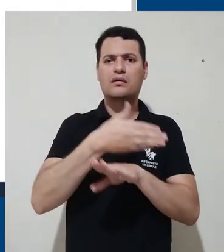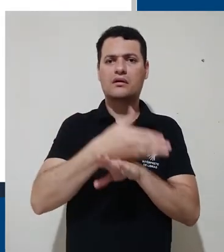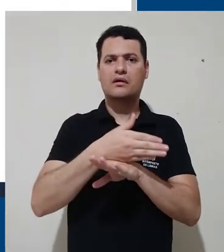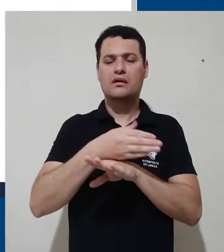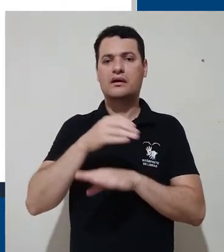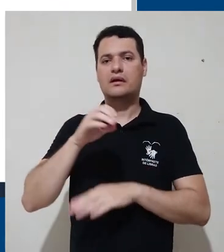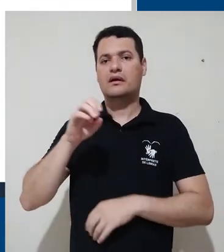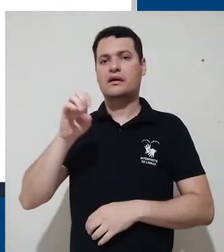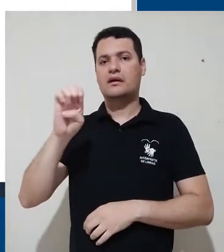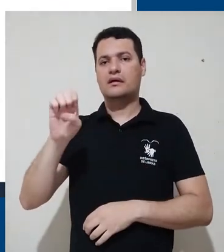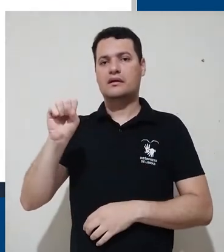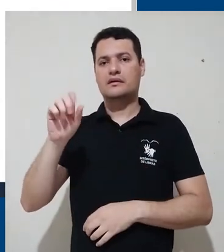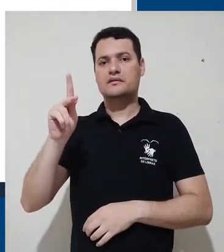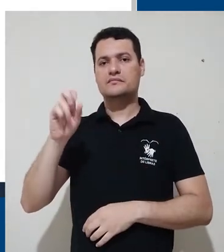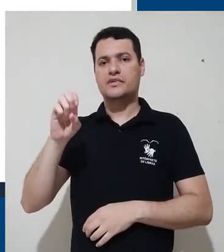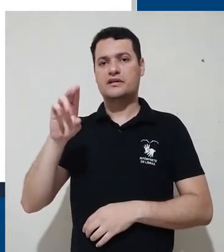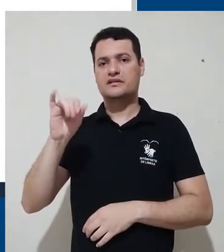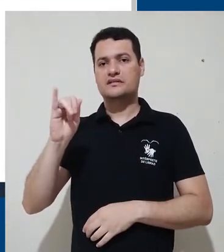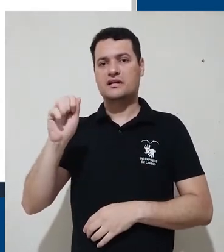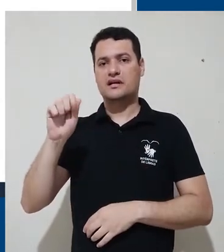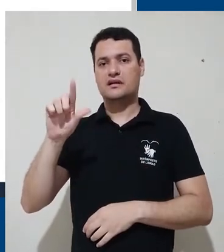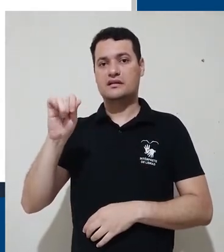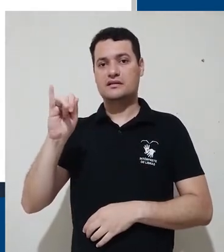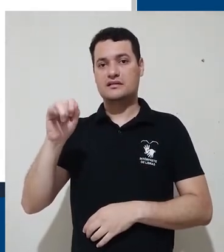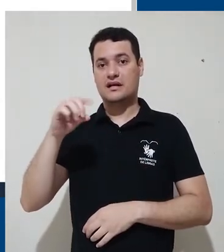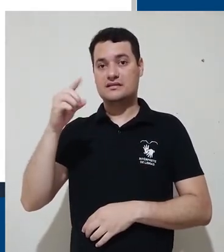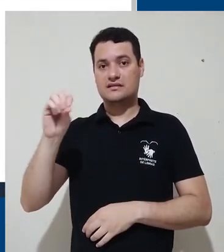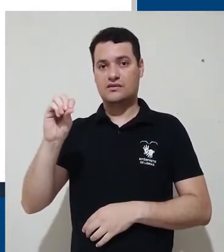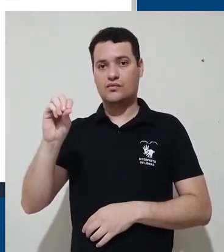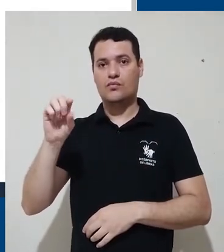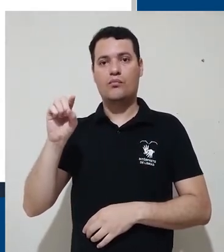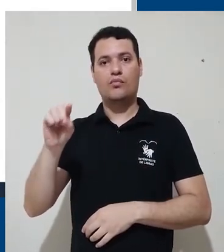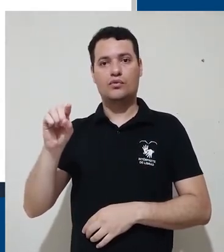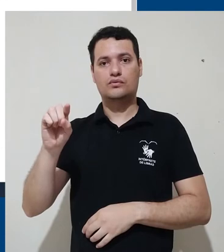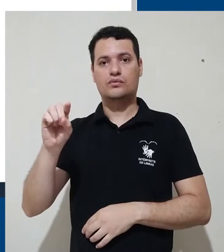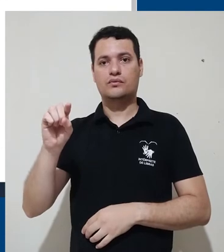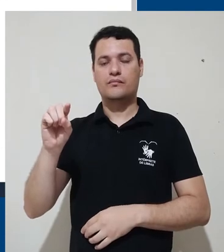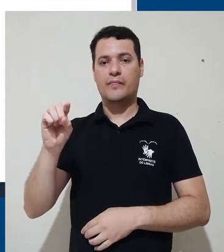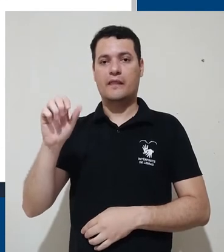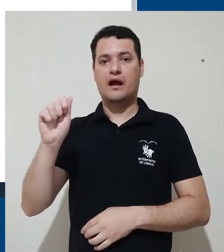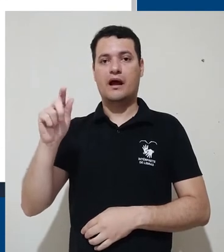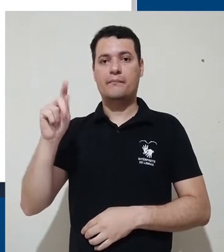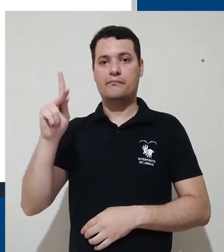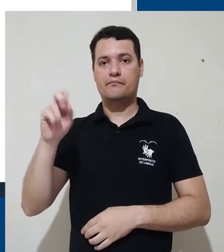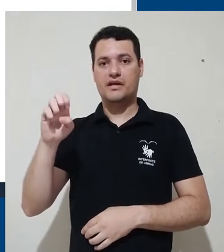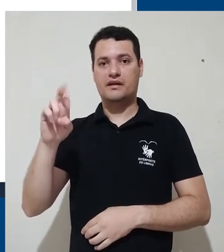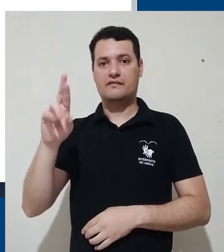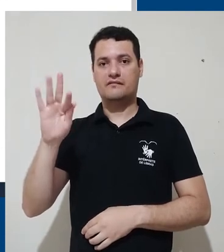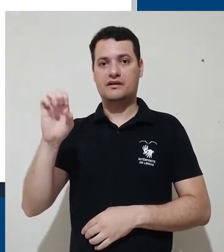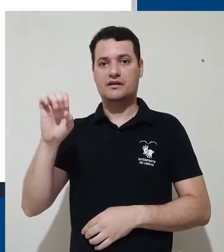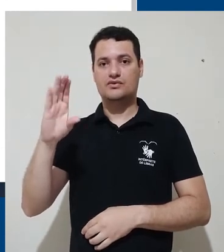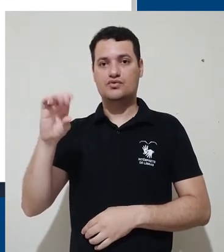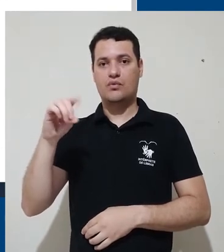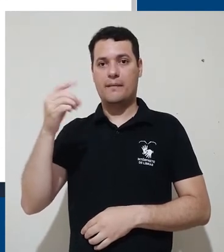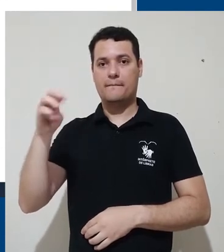acessada no endereço especialização.aperfeiçoamento.ufis.br, só que sem os acentos.